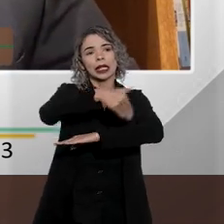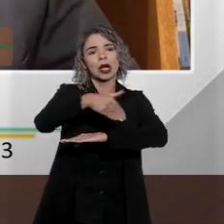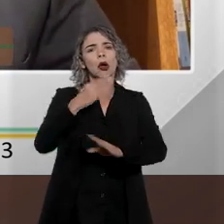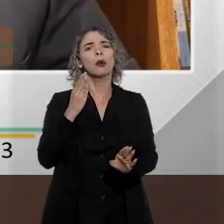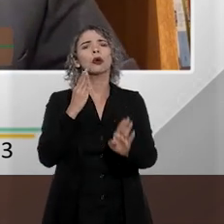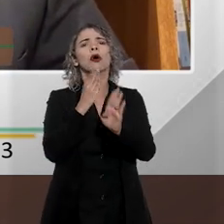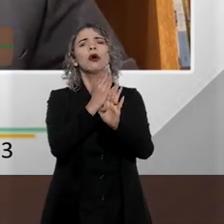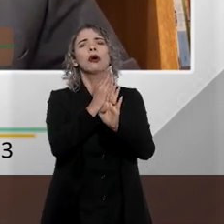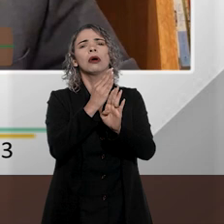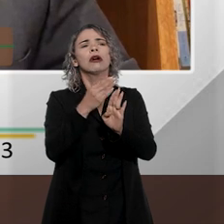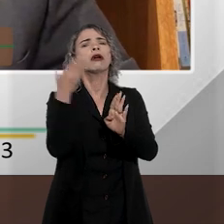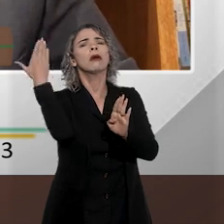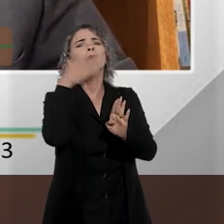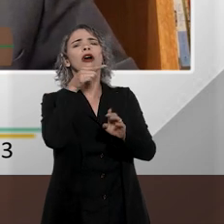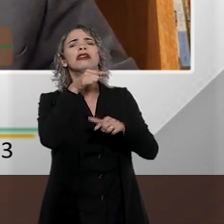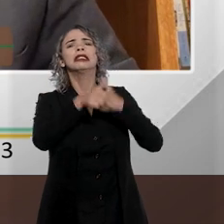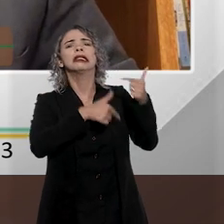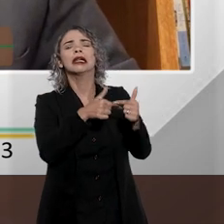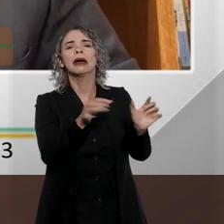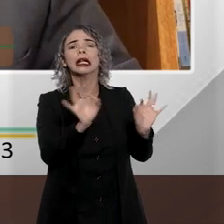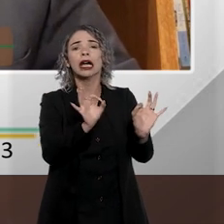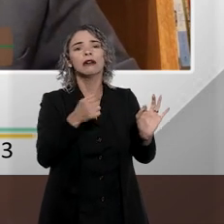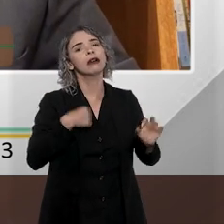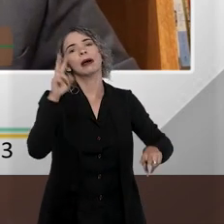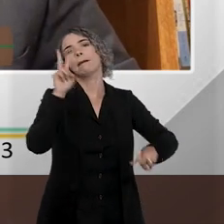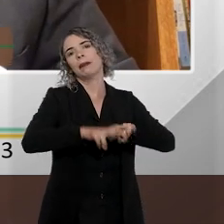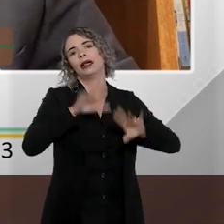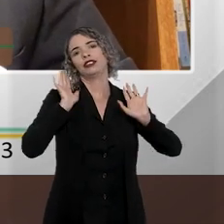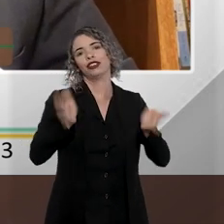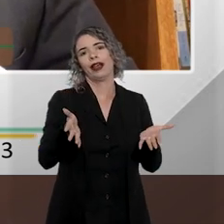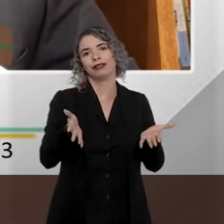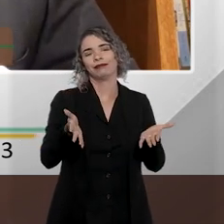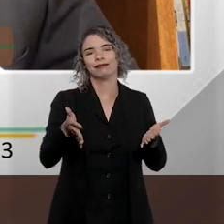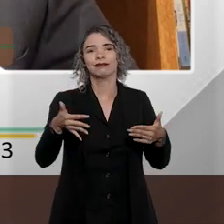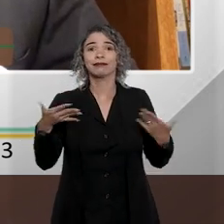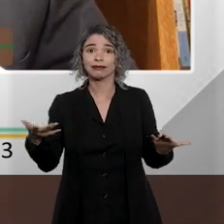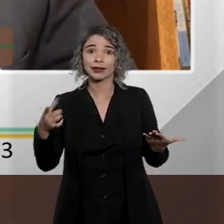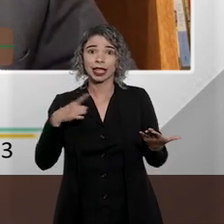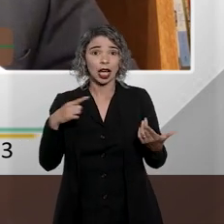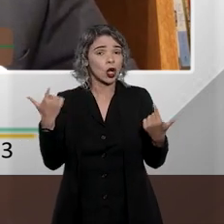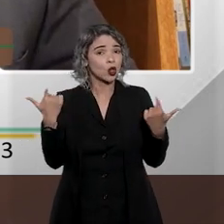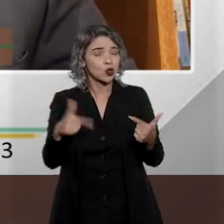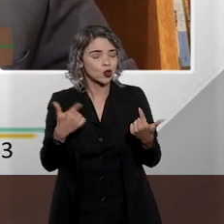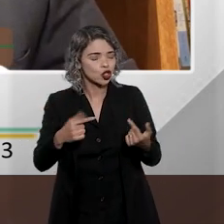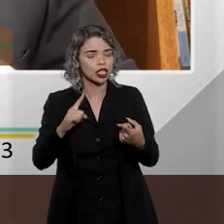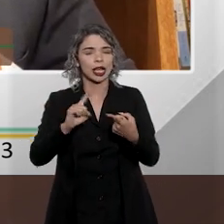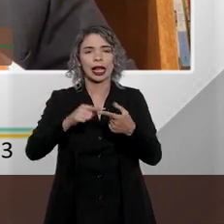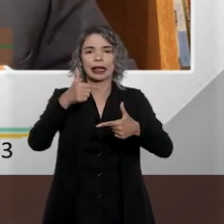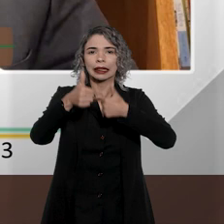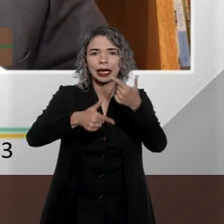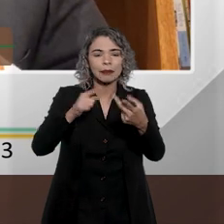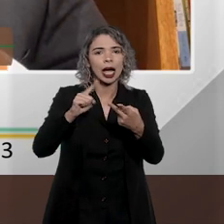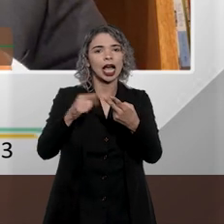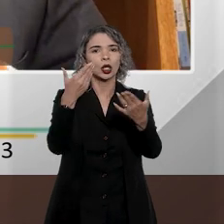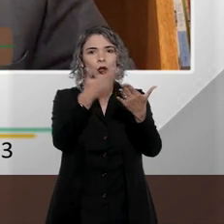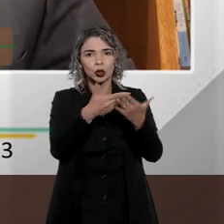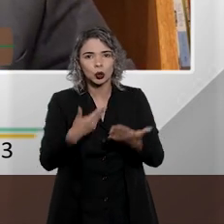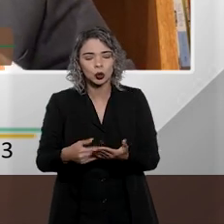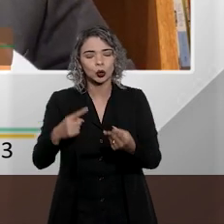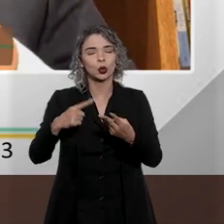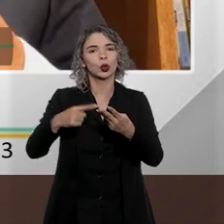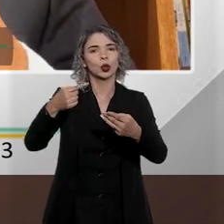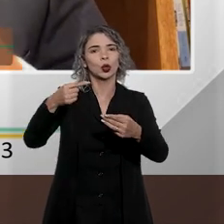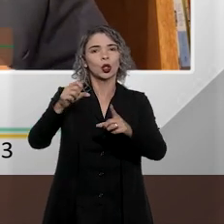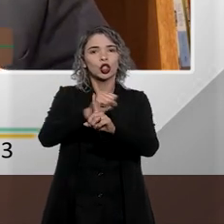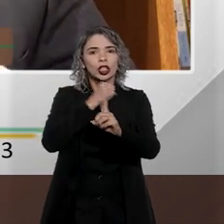comprovar que estavam trabalhando. Então, aboliço a escravizão. Não se oportunizou trabalho, estudo, inserção social, políticas